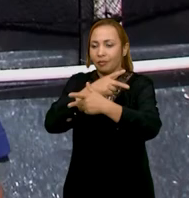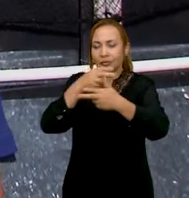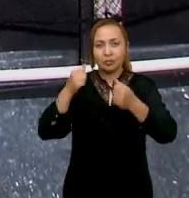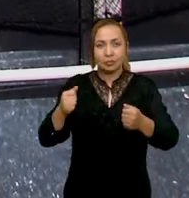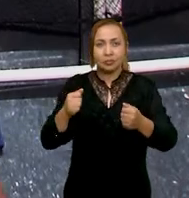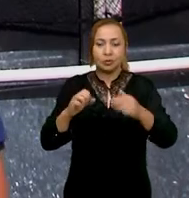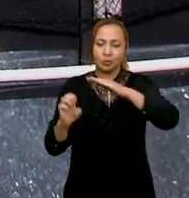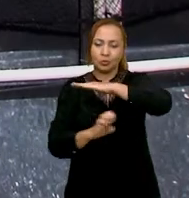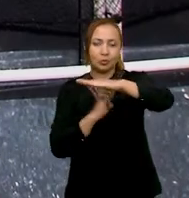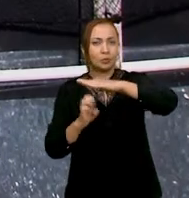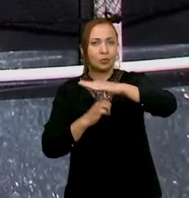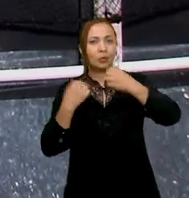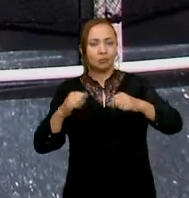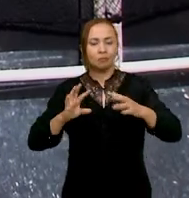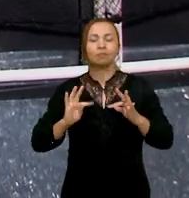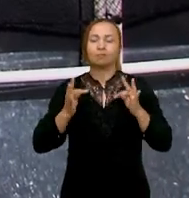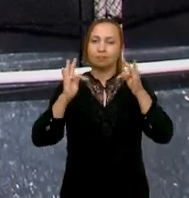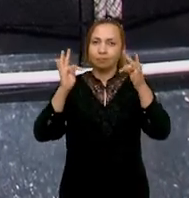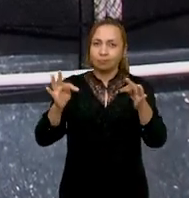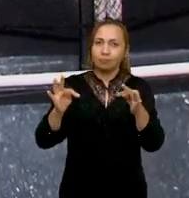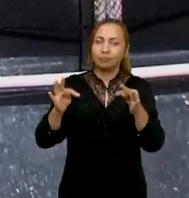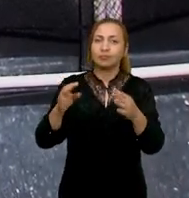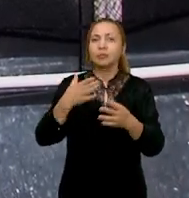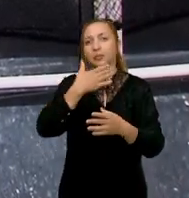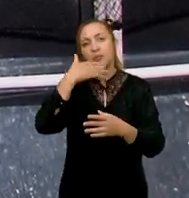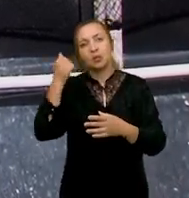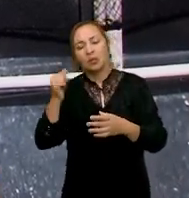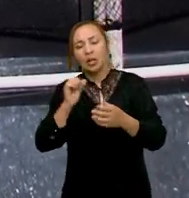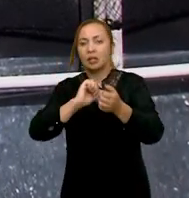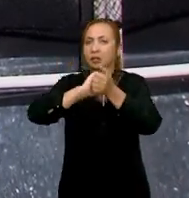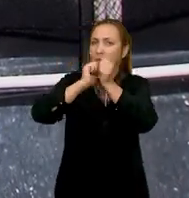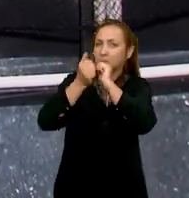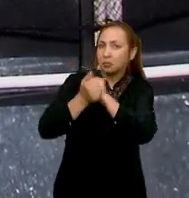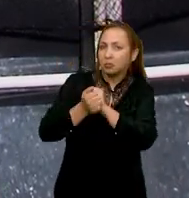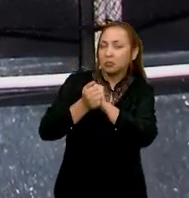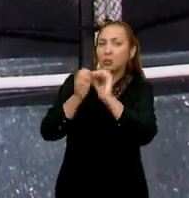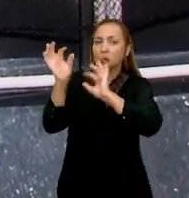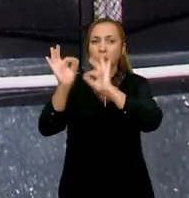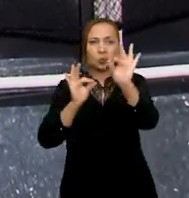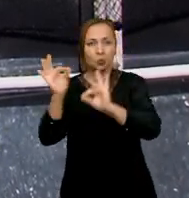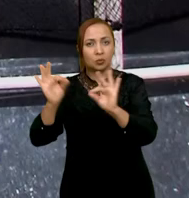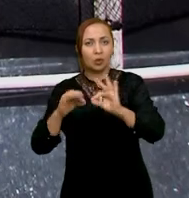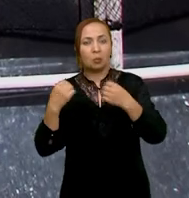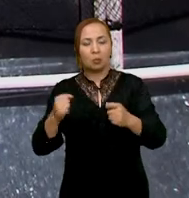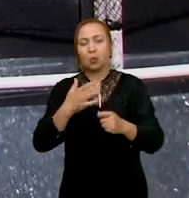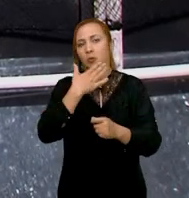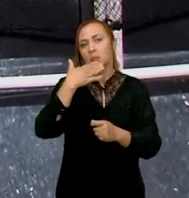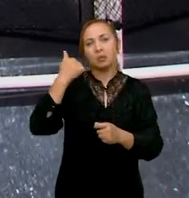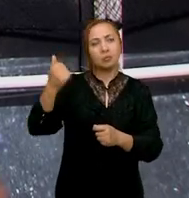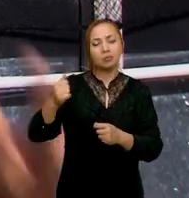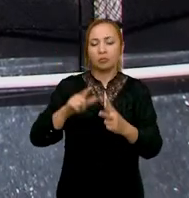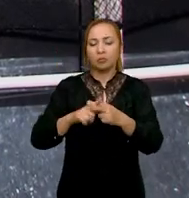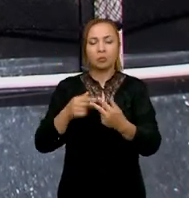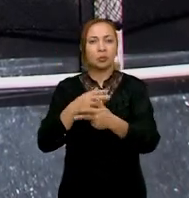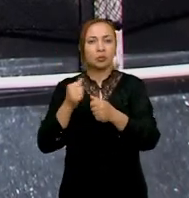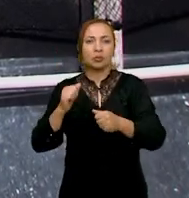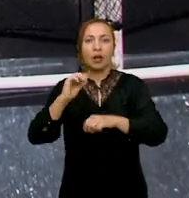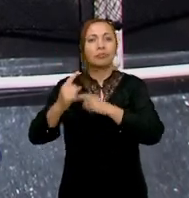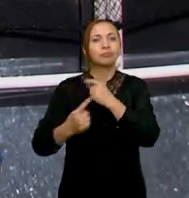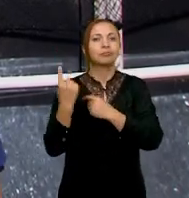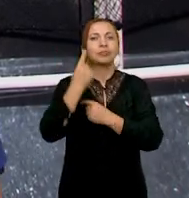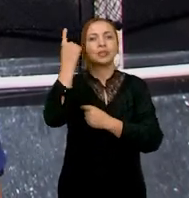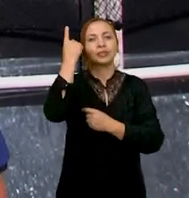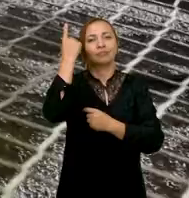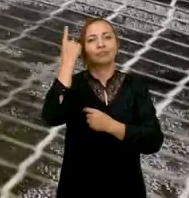empreendimento onde podem ser tecnicamente ajustados, né? Então, isso pode otimizar a produção e aumentar a